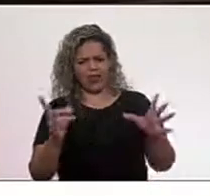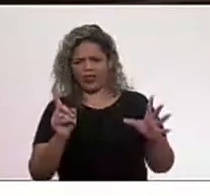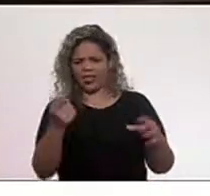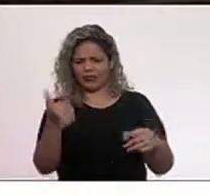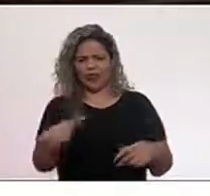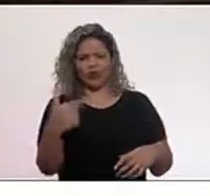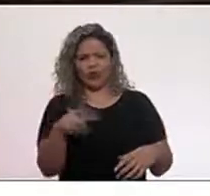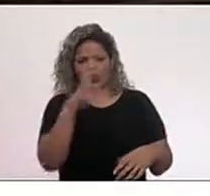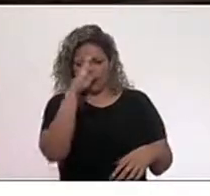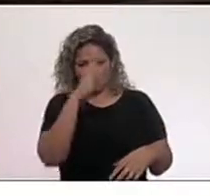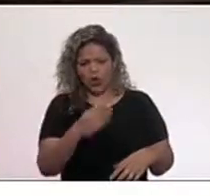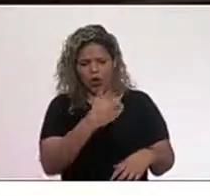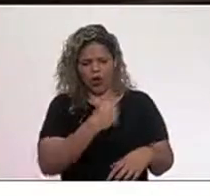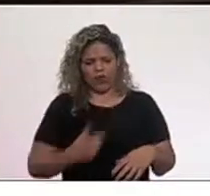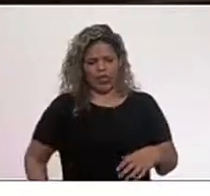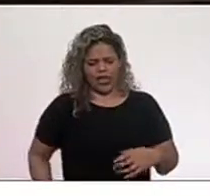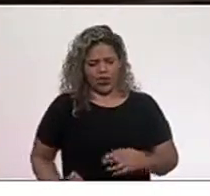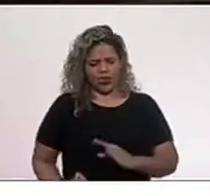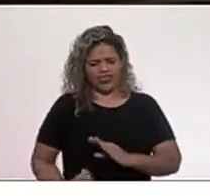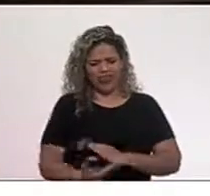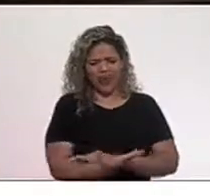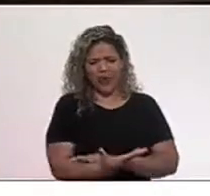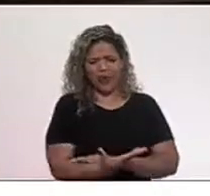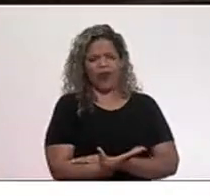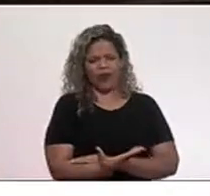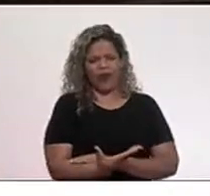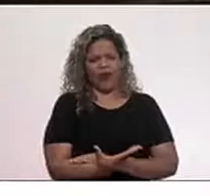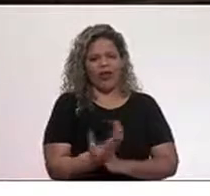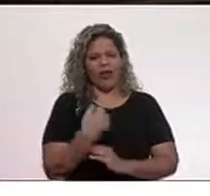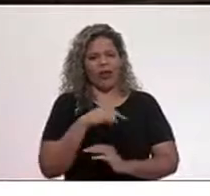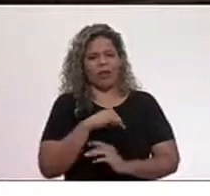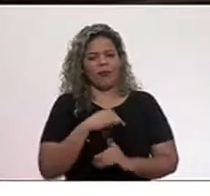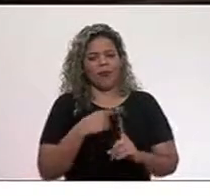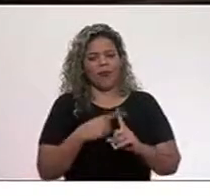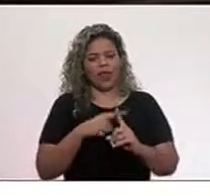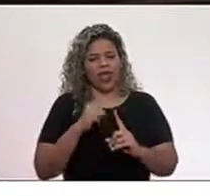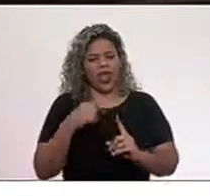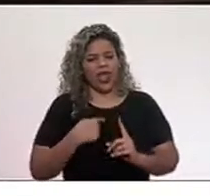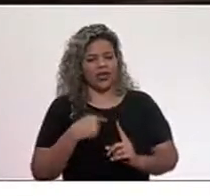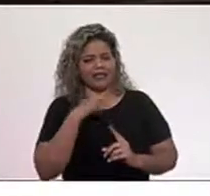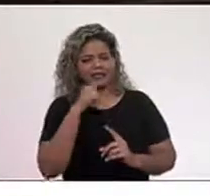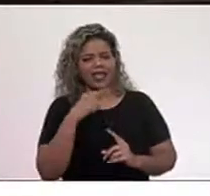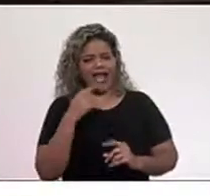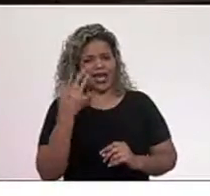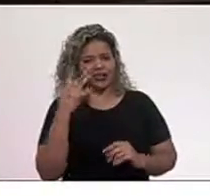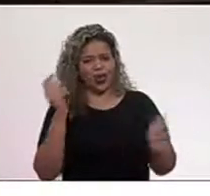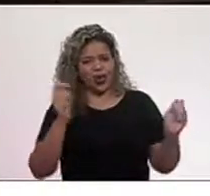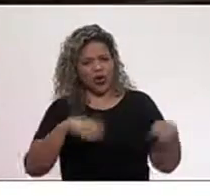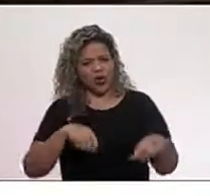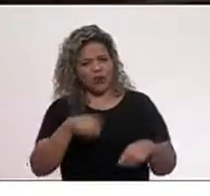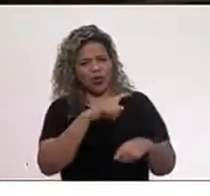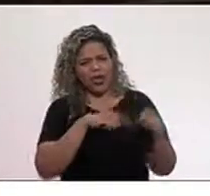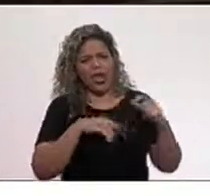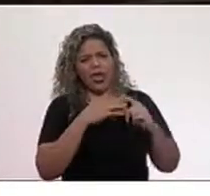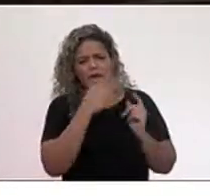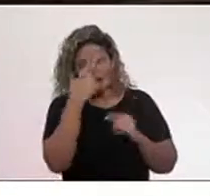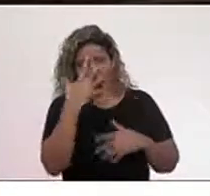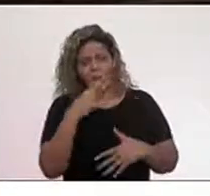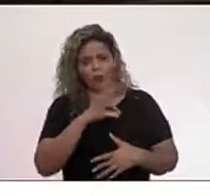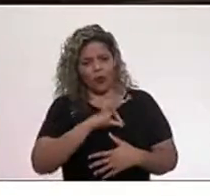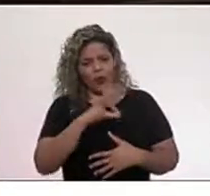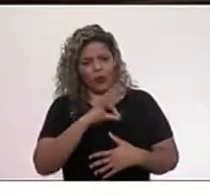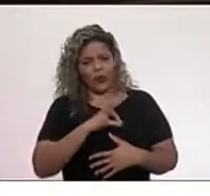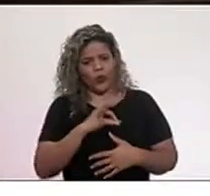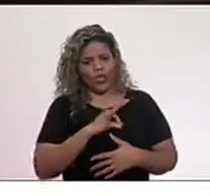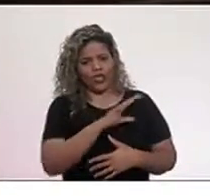principalmente dada a um governador que não, inclusive, considera a possibilidade desse policial que